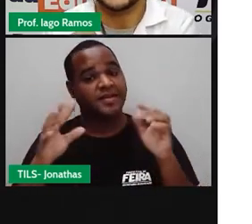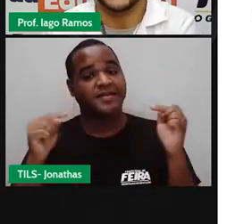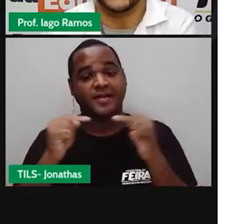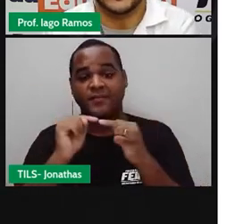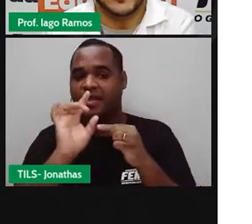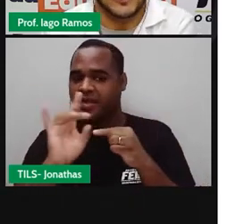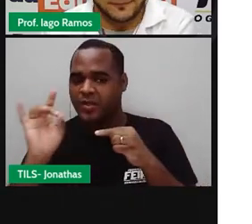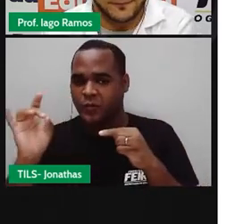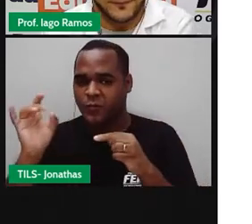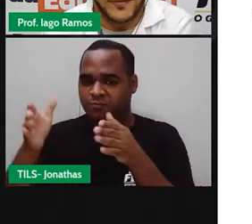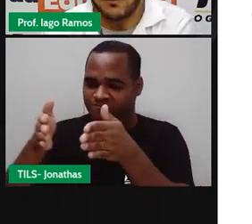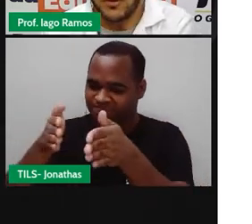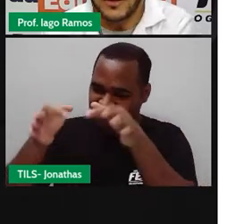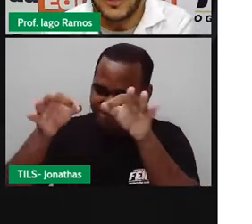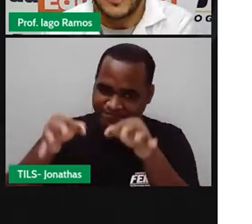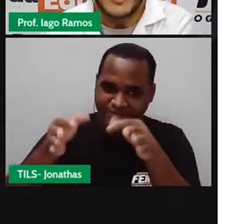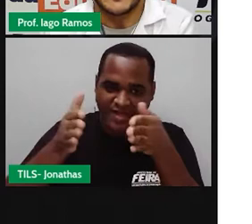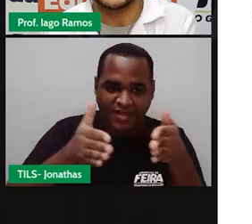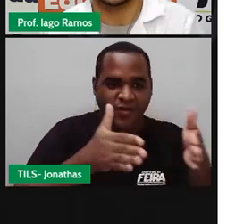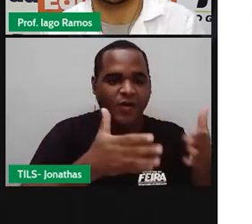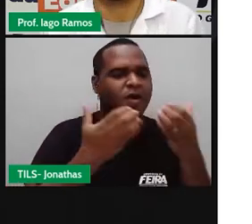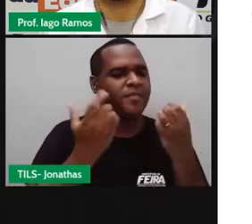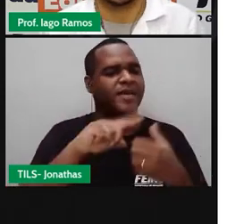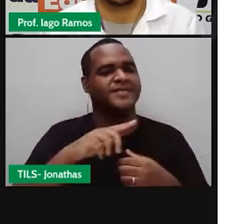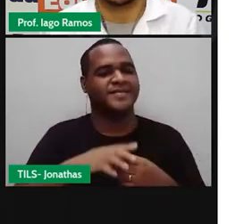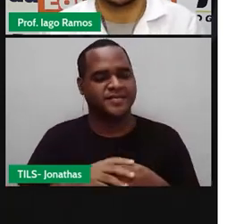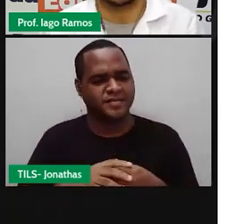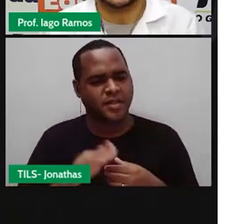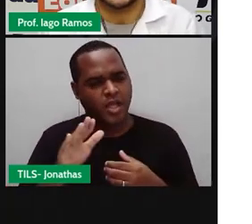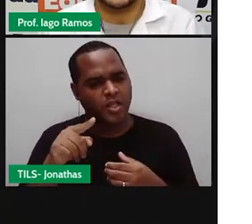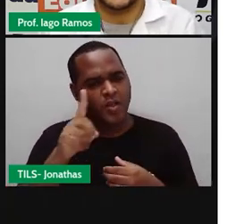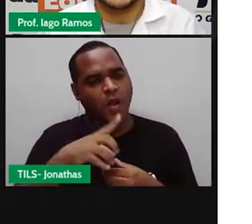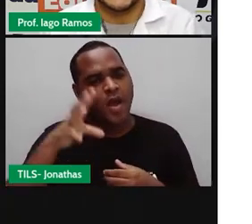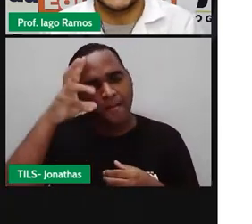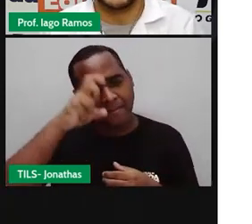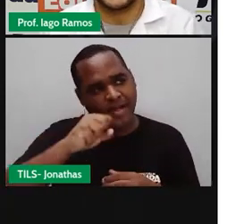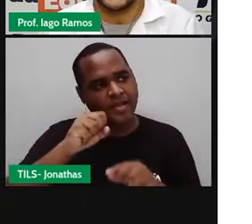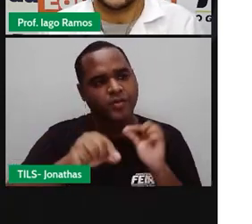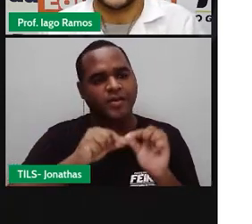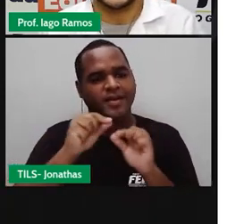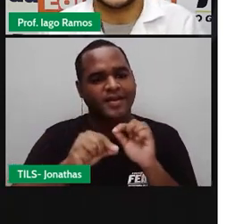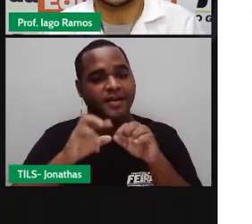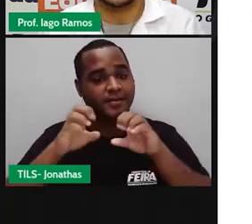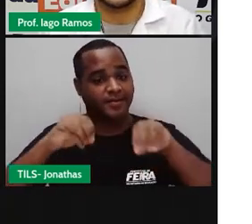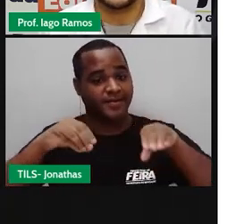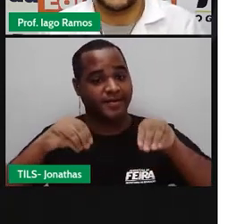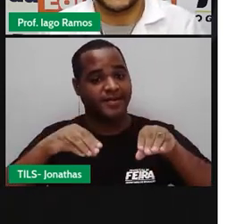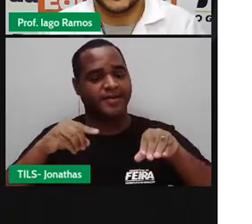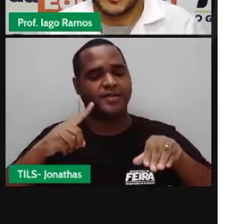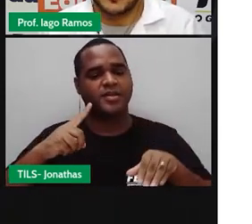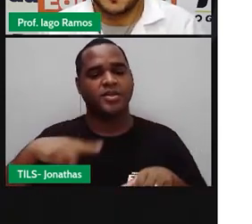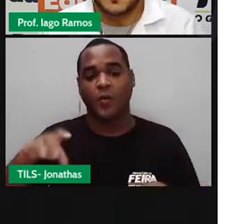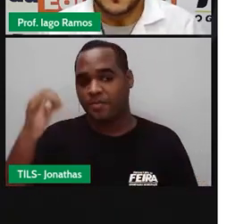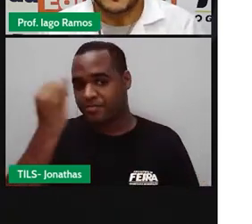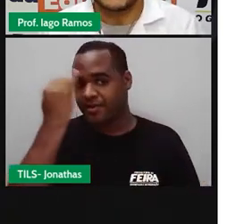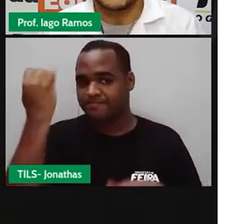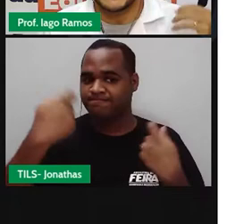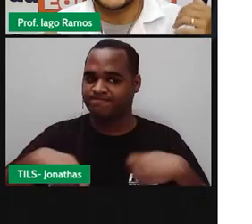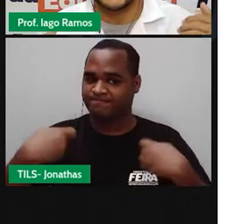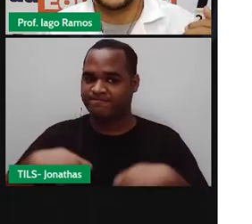em ordem, tá bom? É isso que a gente vai aprender nessa aula, porque isso é muito importante.